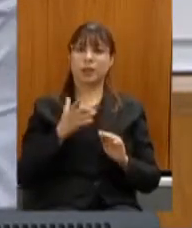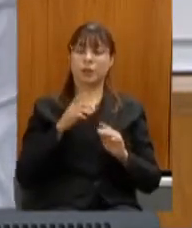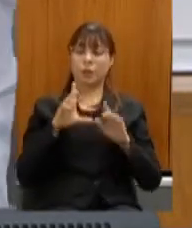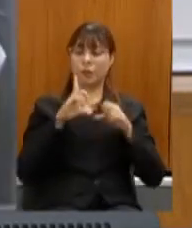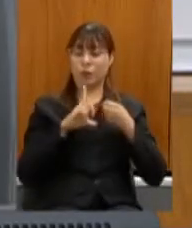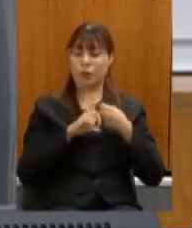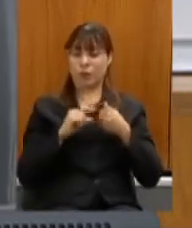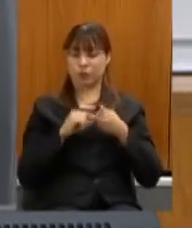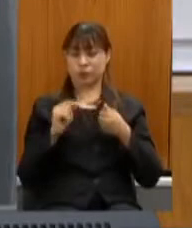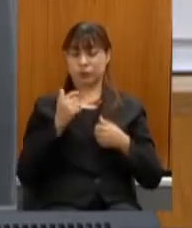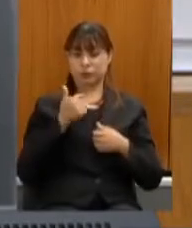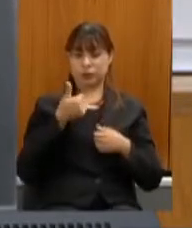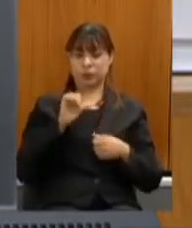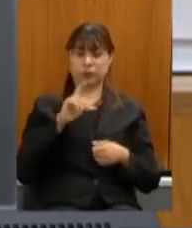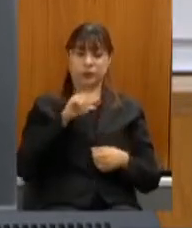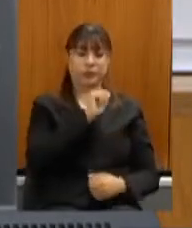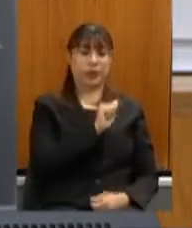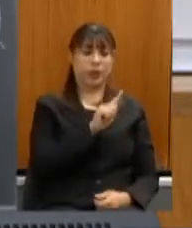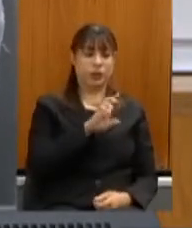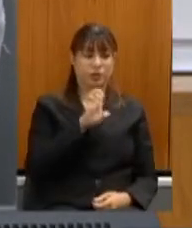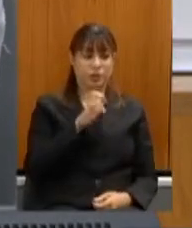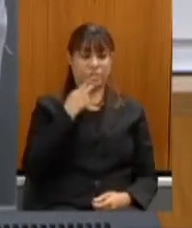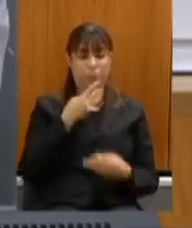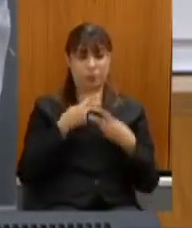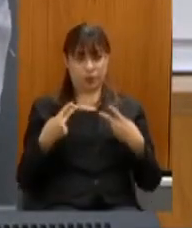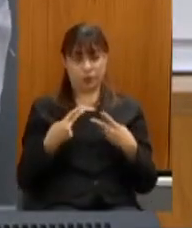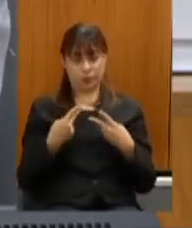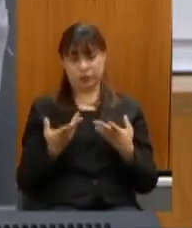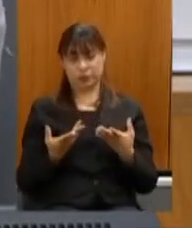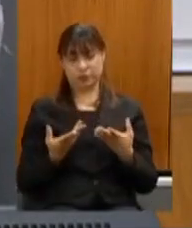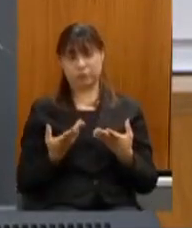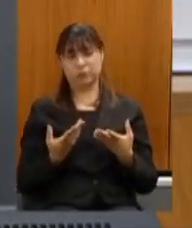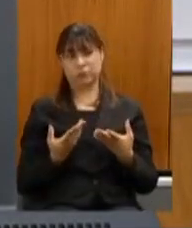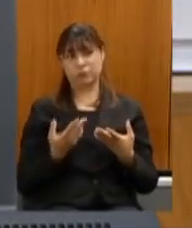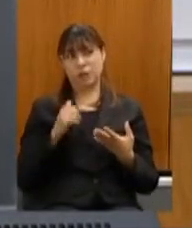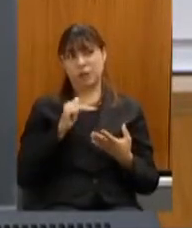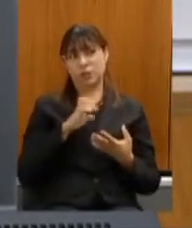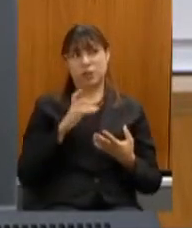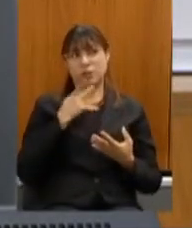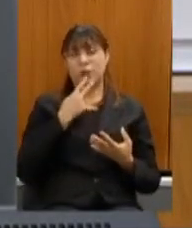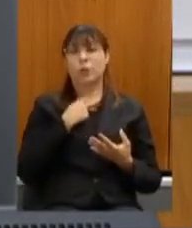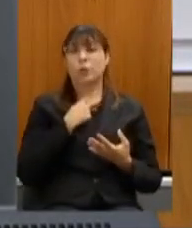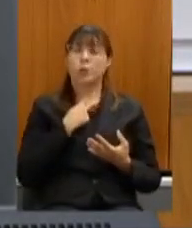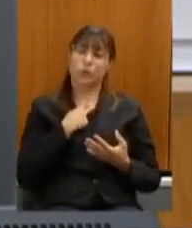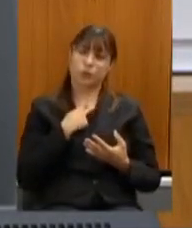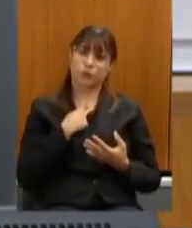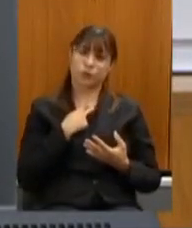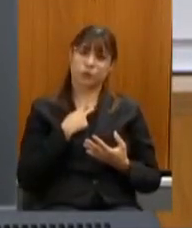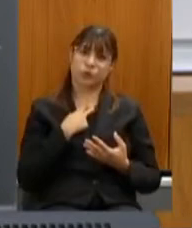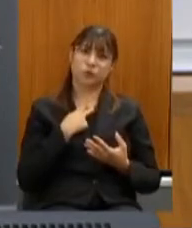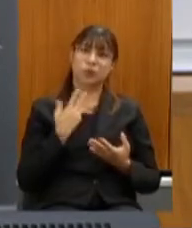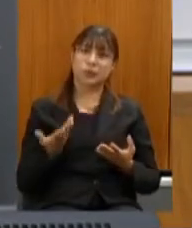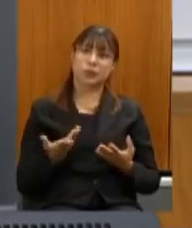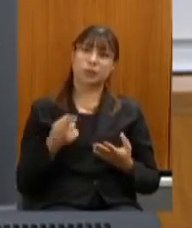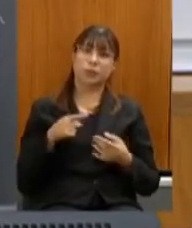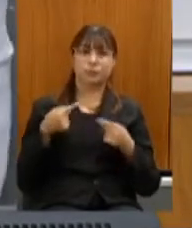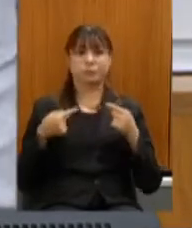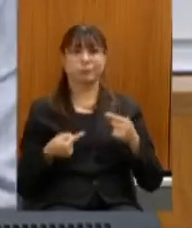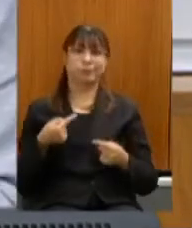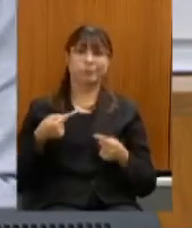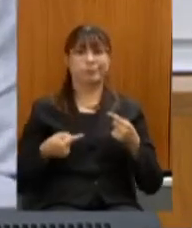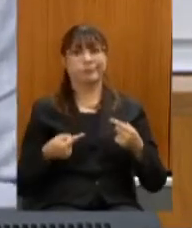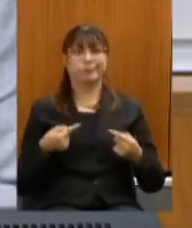coisa a GE disse que não pode então esse foi o grande dilema